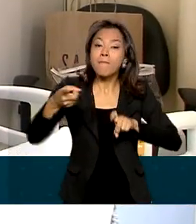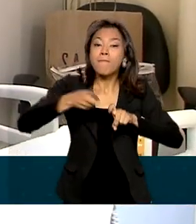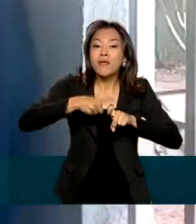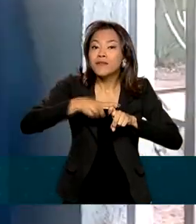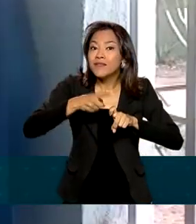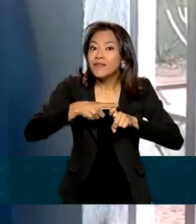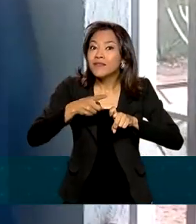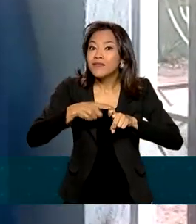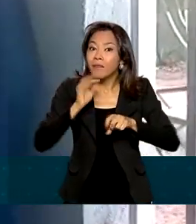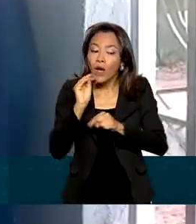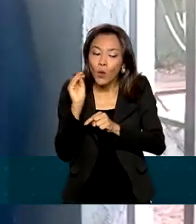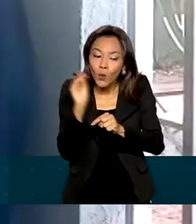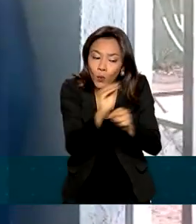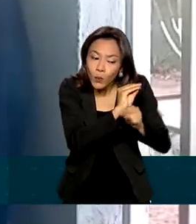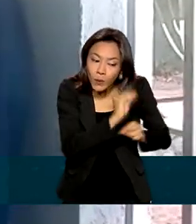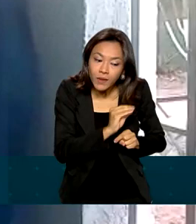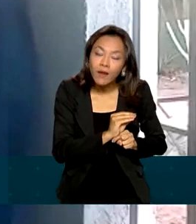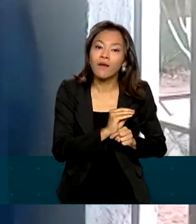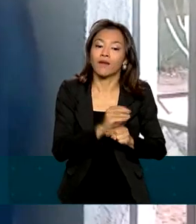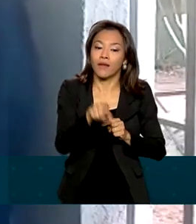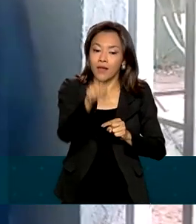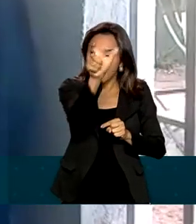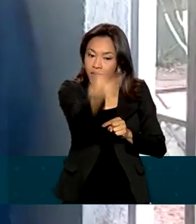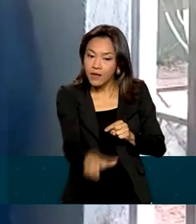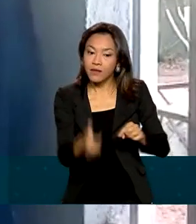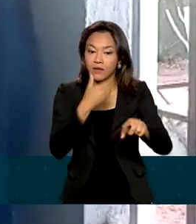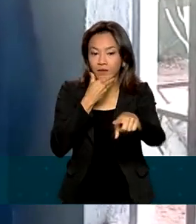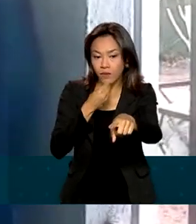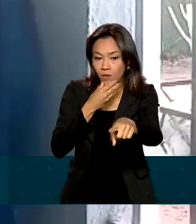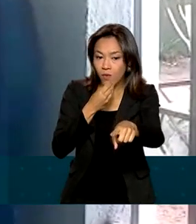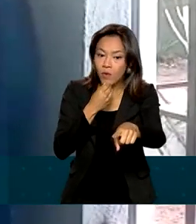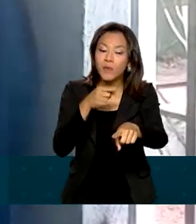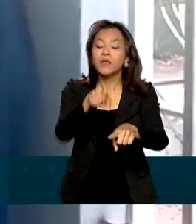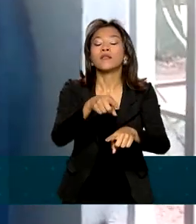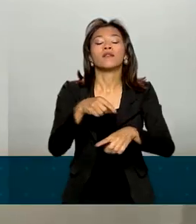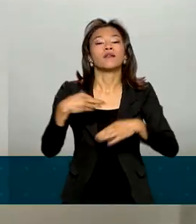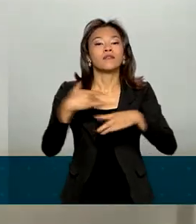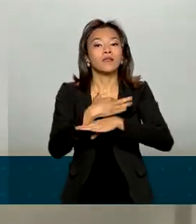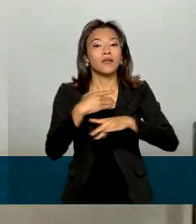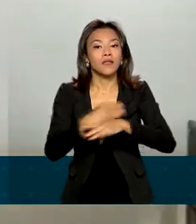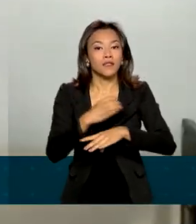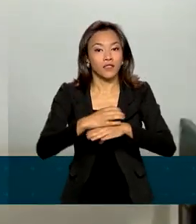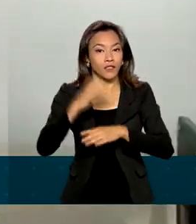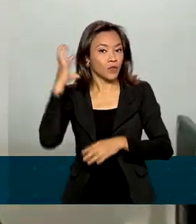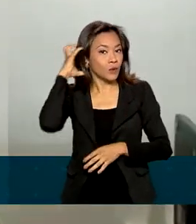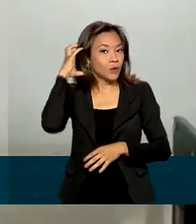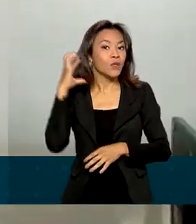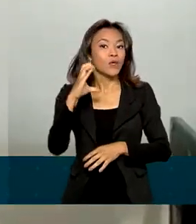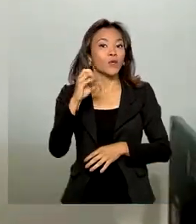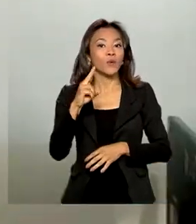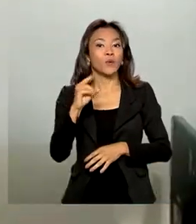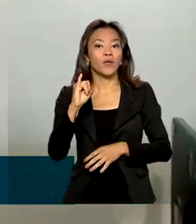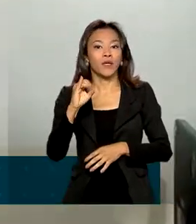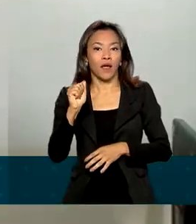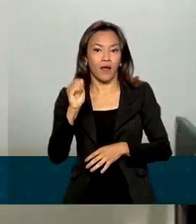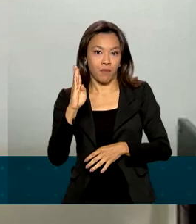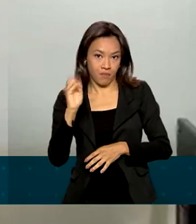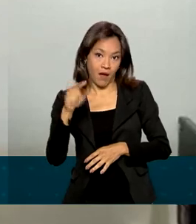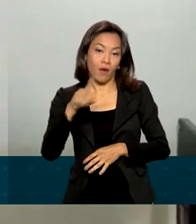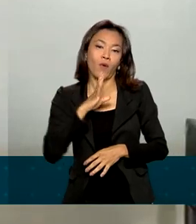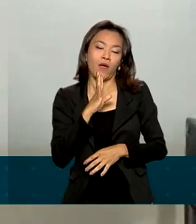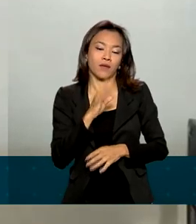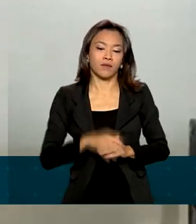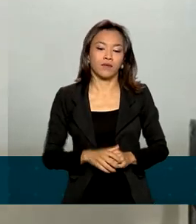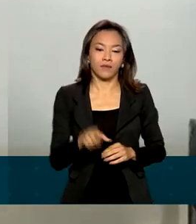Preventiva, que este morador do Parque Nova Esperança, em Cuiabá, conhece bem. Os médicos, enfermeiras, as técnicas,